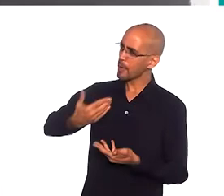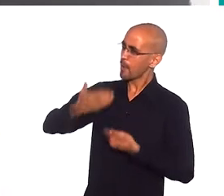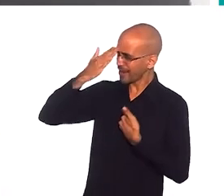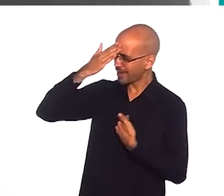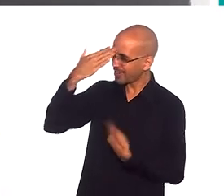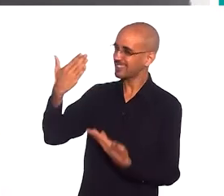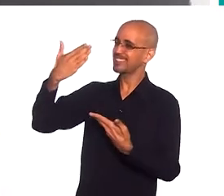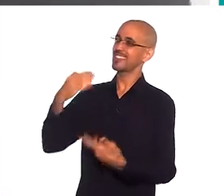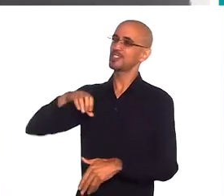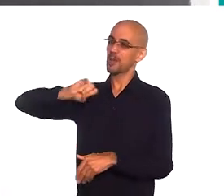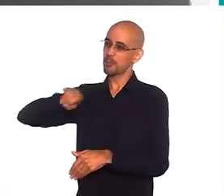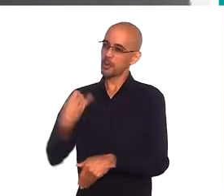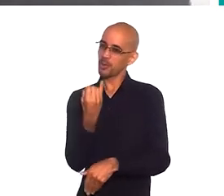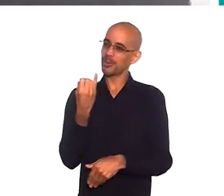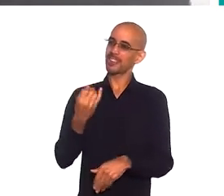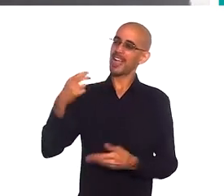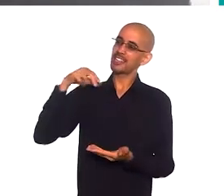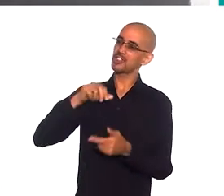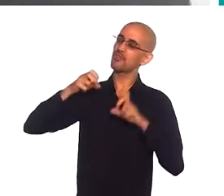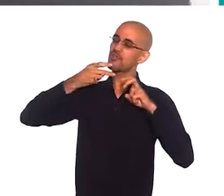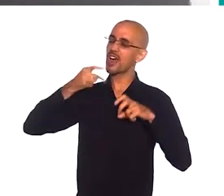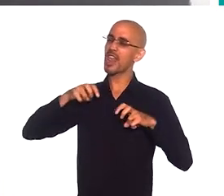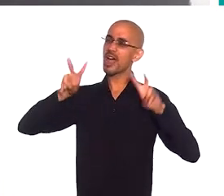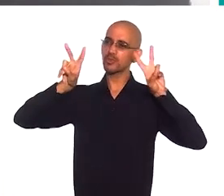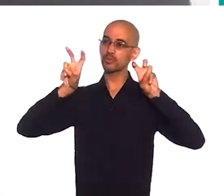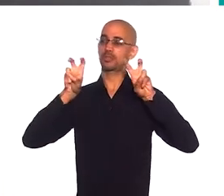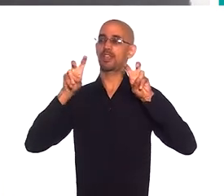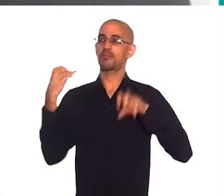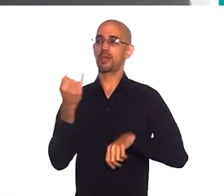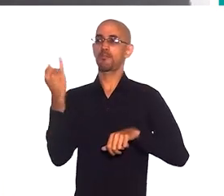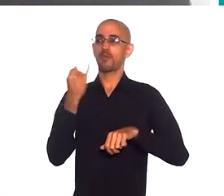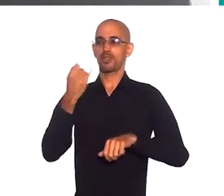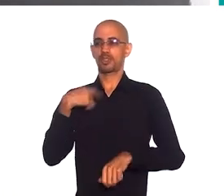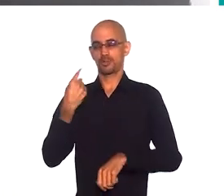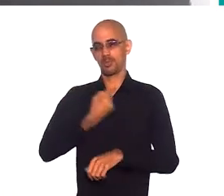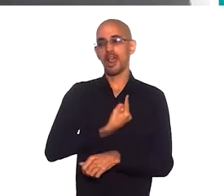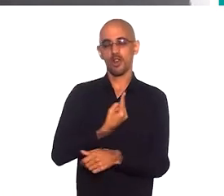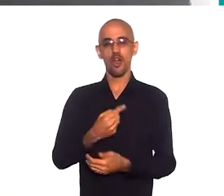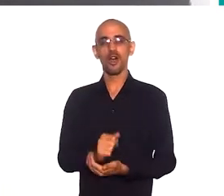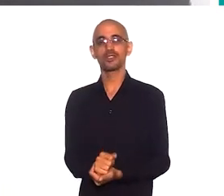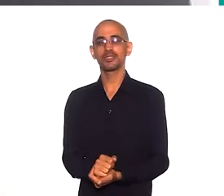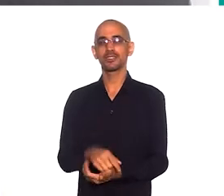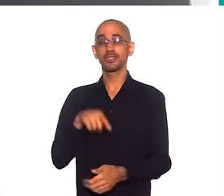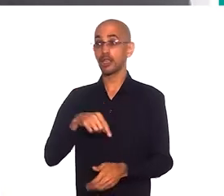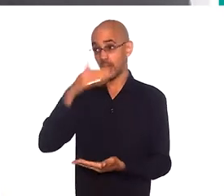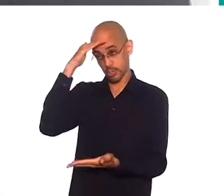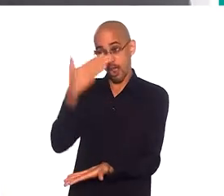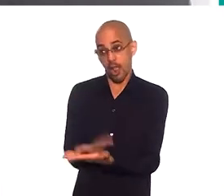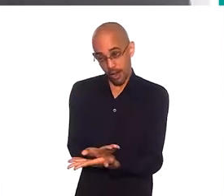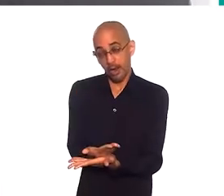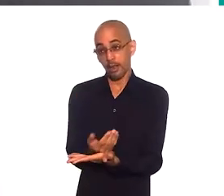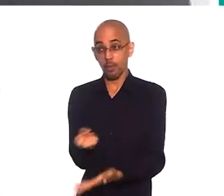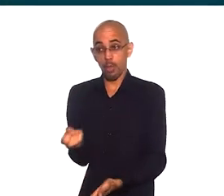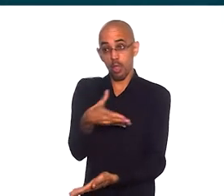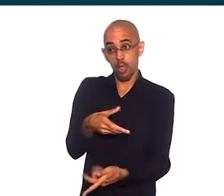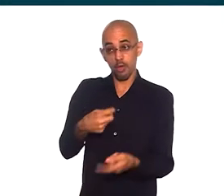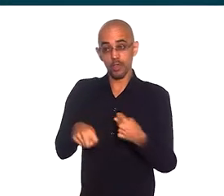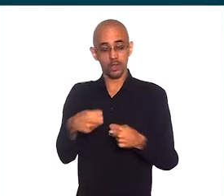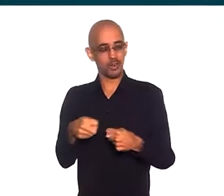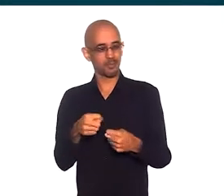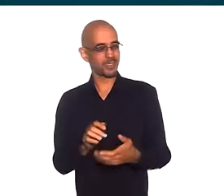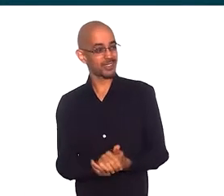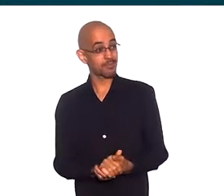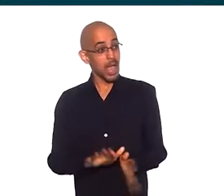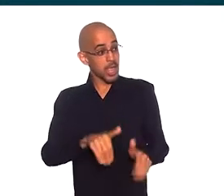oportunidade de estar falando de um tema que é tão precioso para nós, que acreditamos numa nova economia. Então,